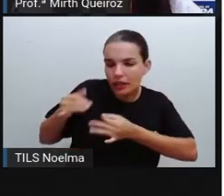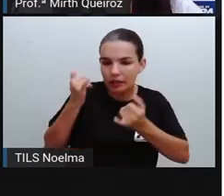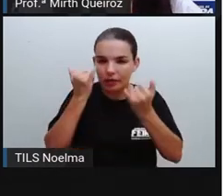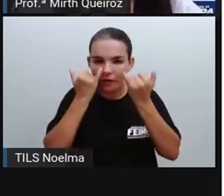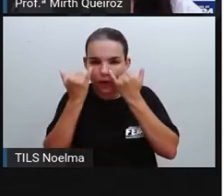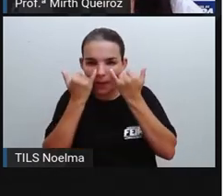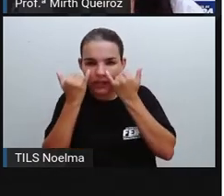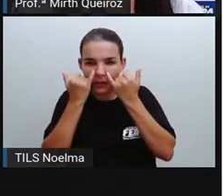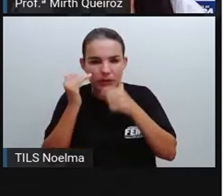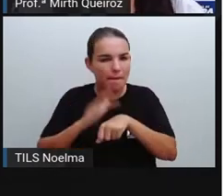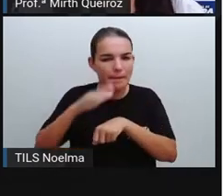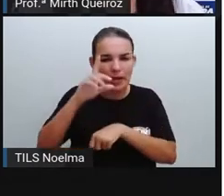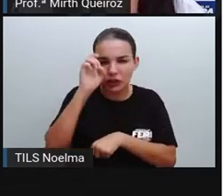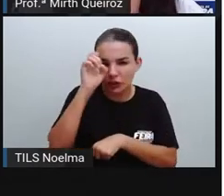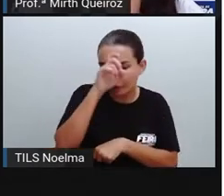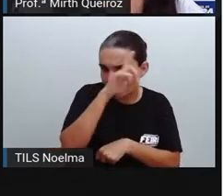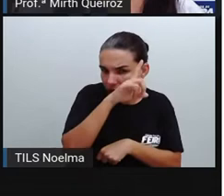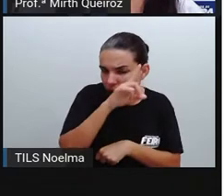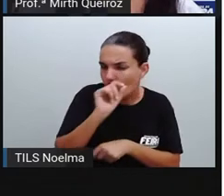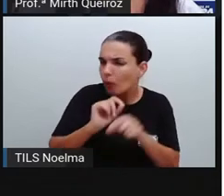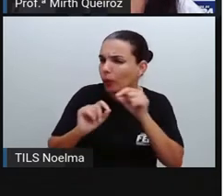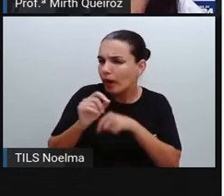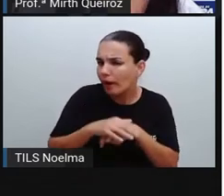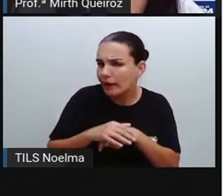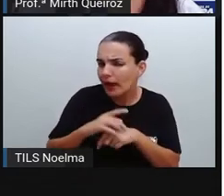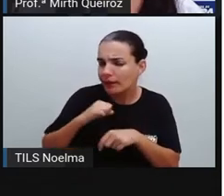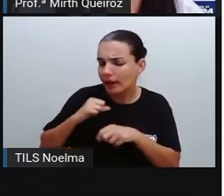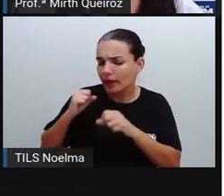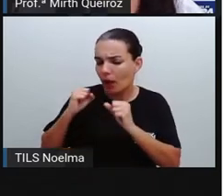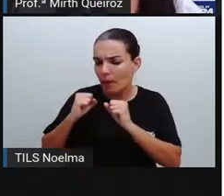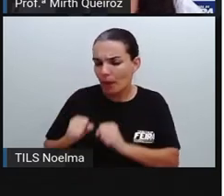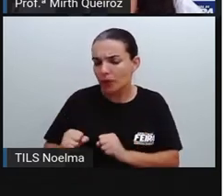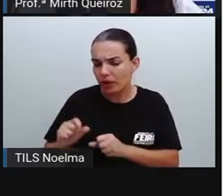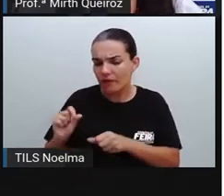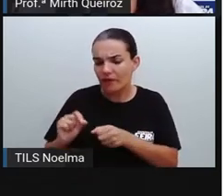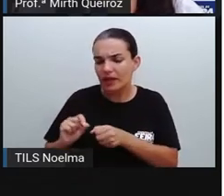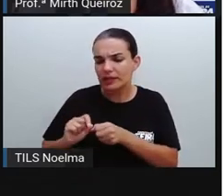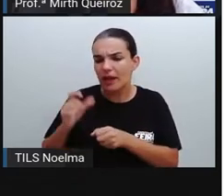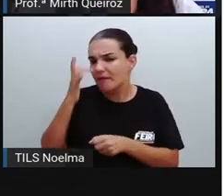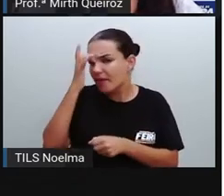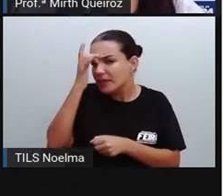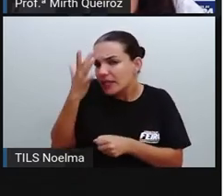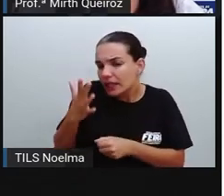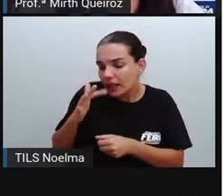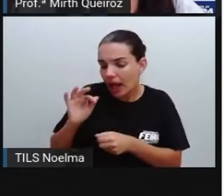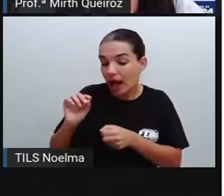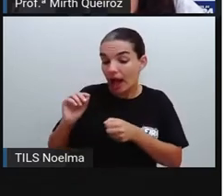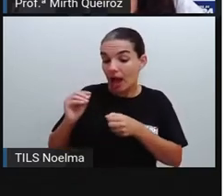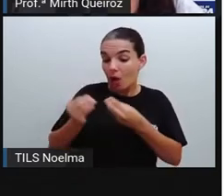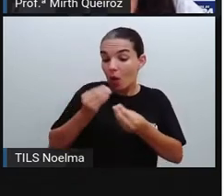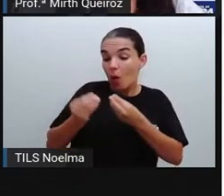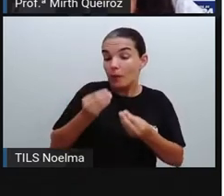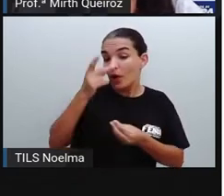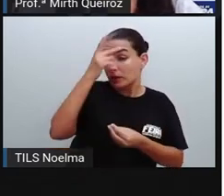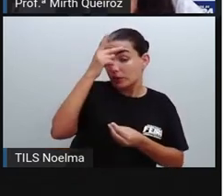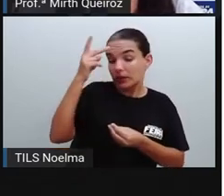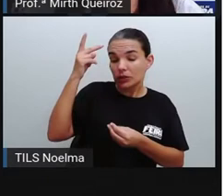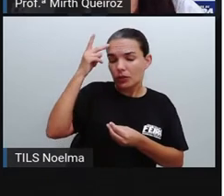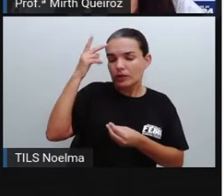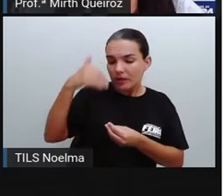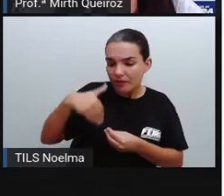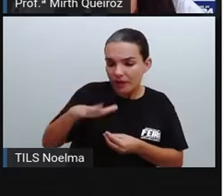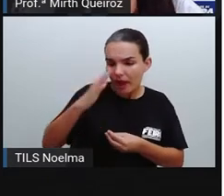complexas, de uma maneira que vai facilitar e vai melhorar a compreensão